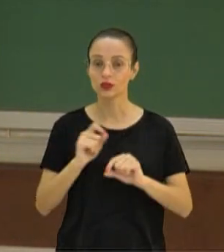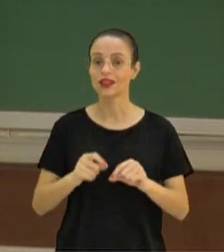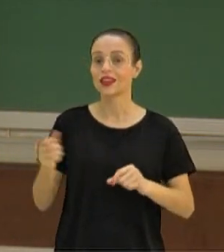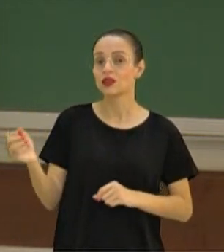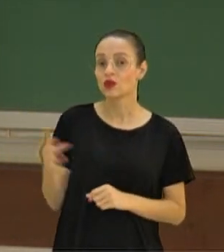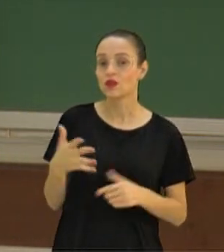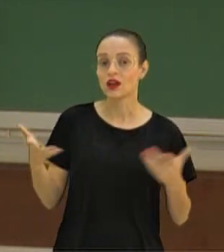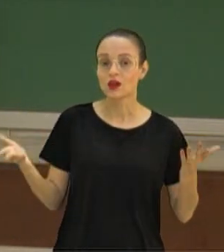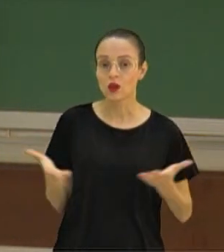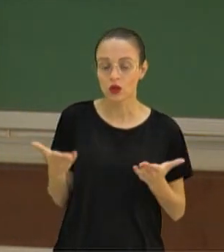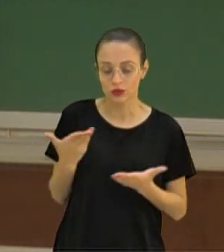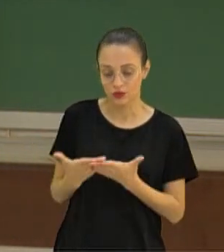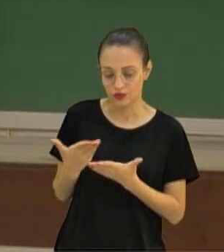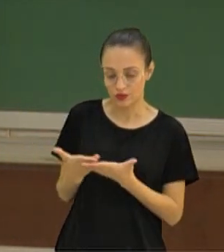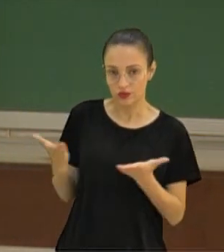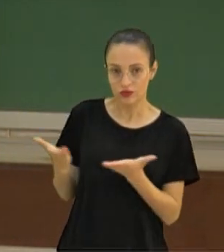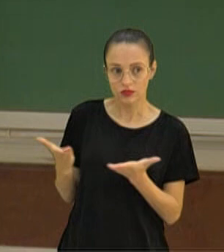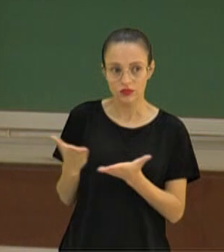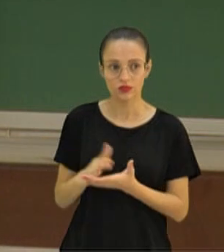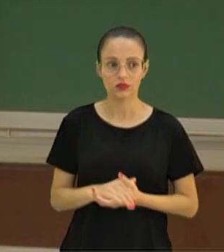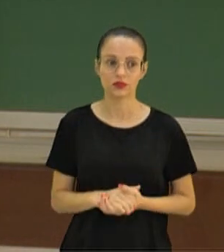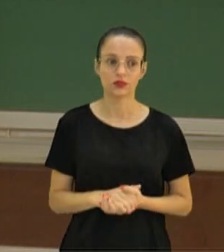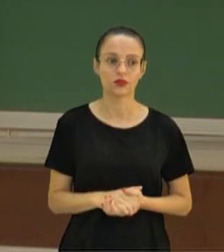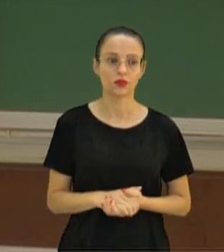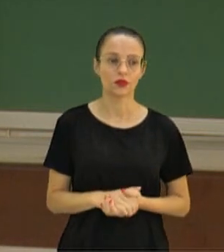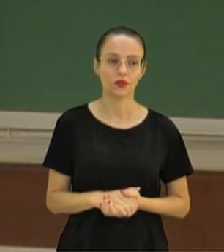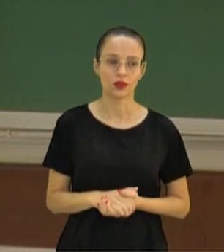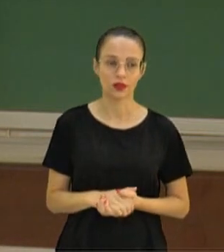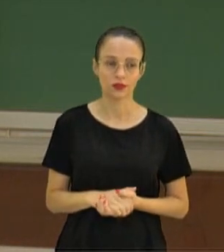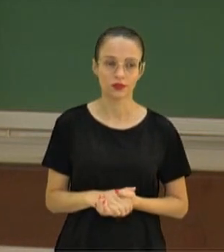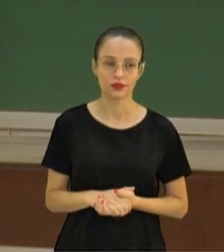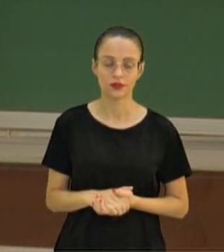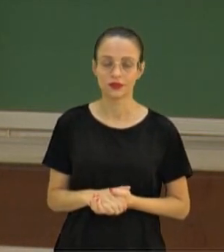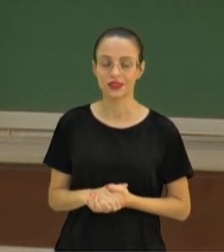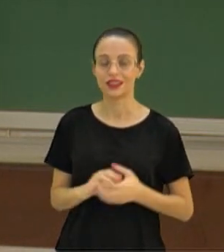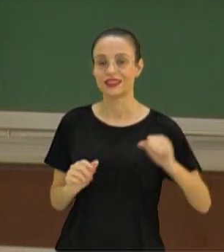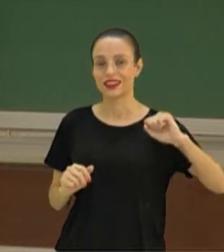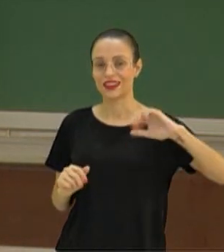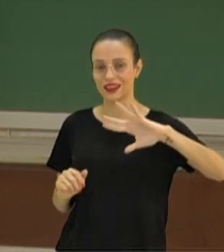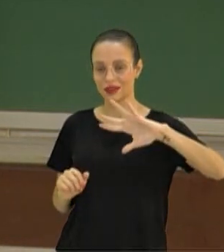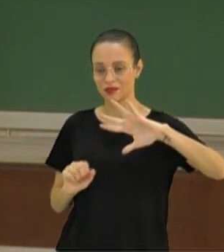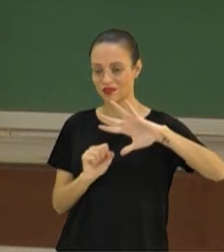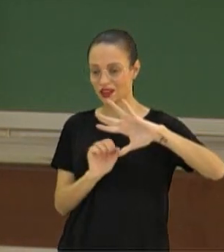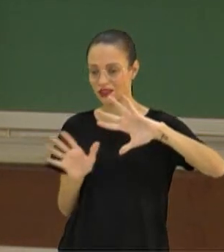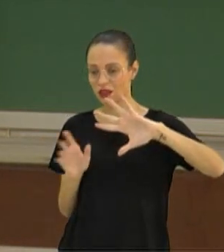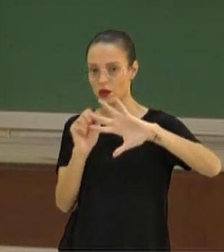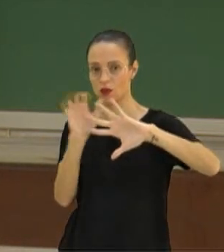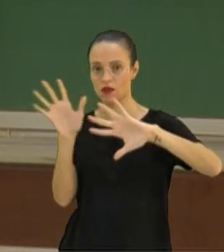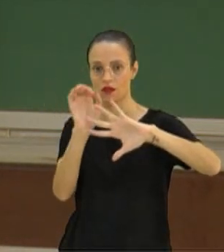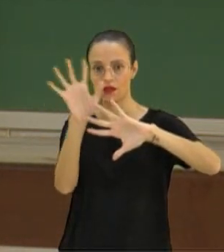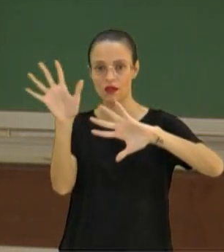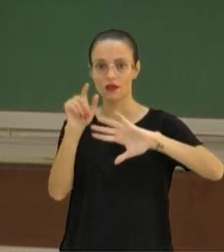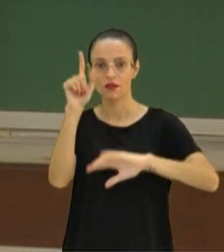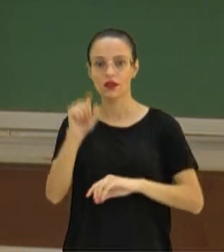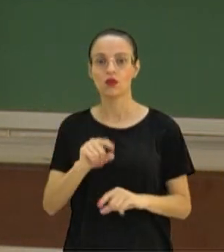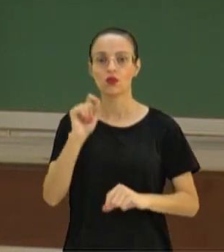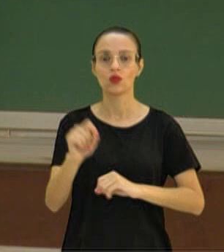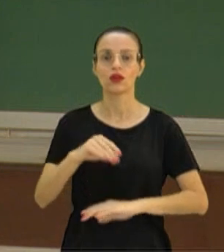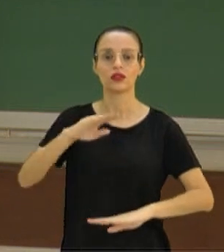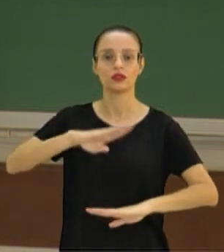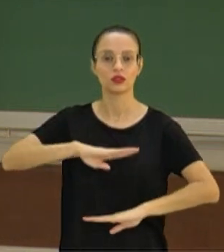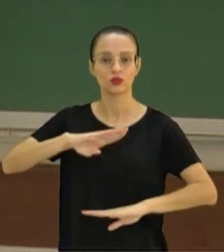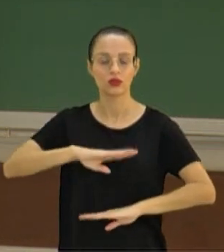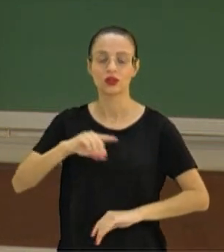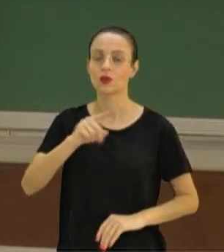atuais, a que eu estou estudando agora. Agora, essas ramificações aqui, e esses nós, foram situações que